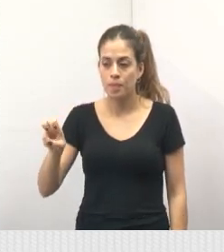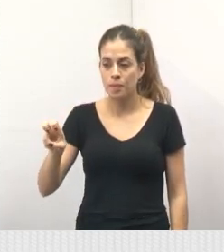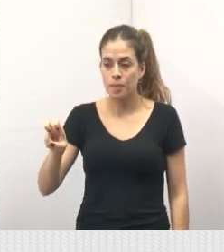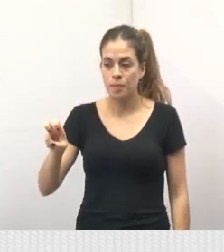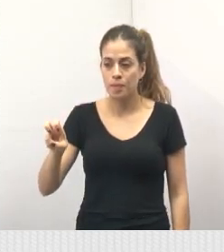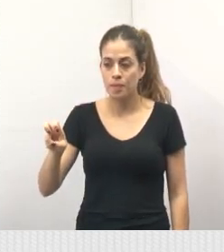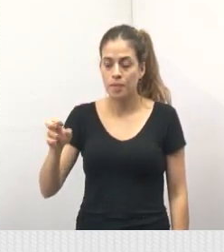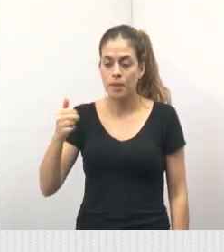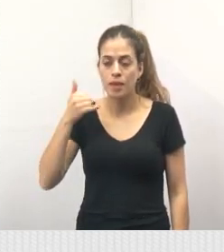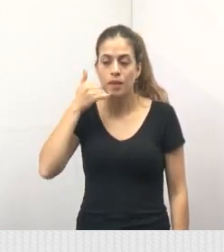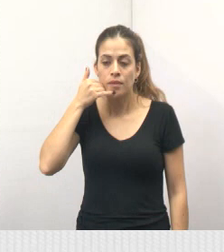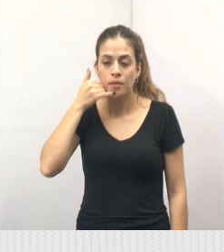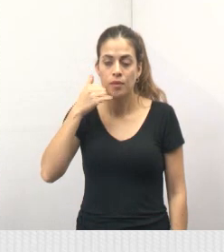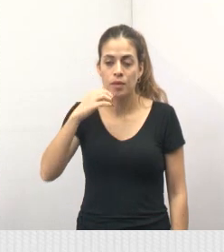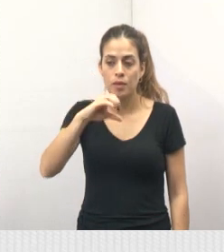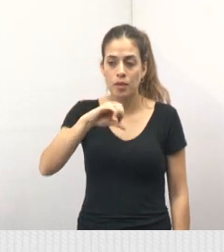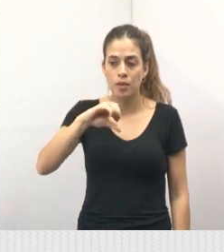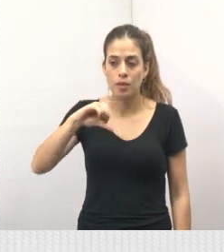e o nosso telefone,